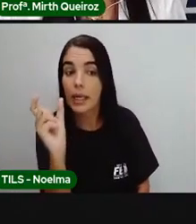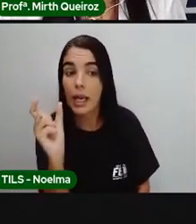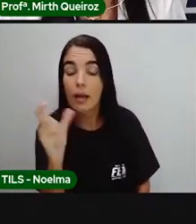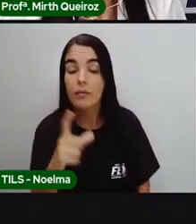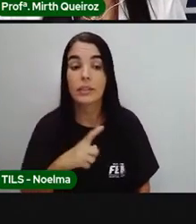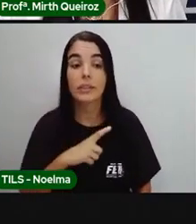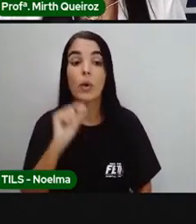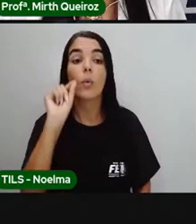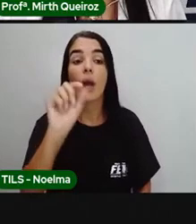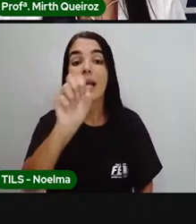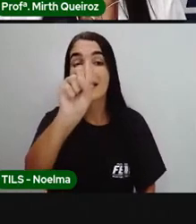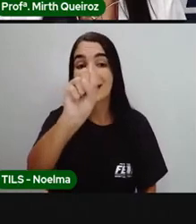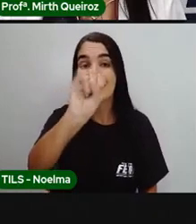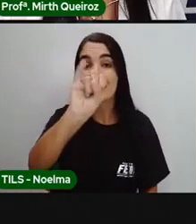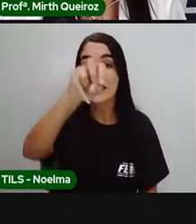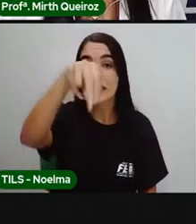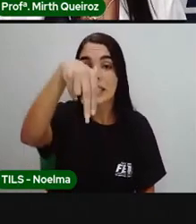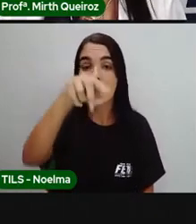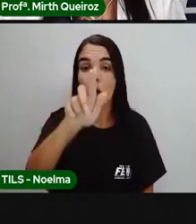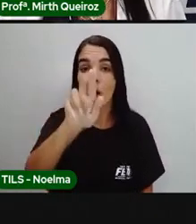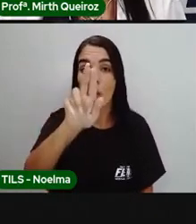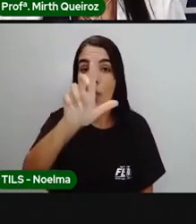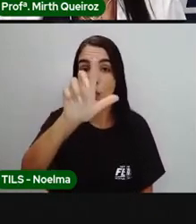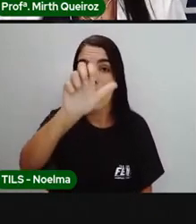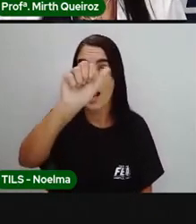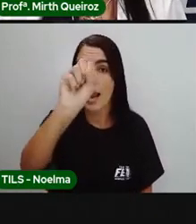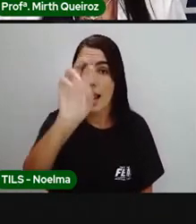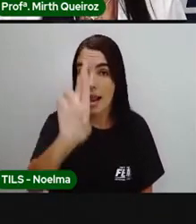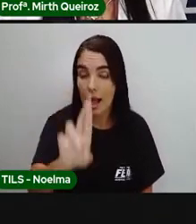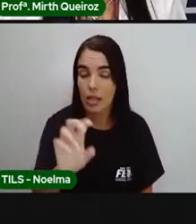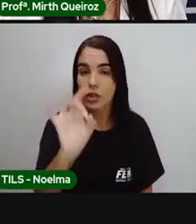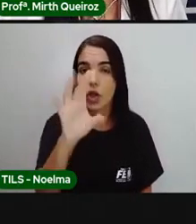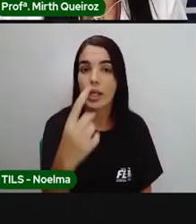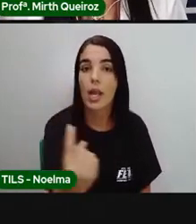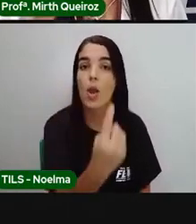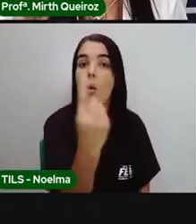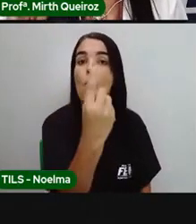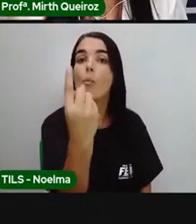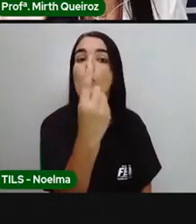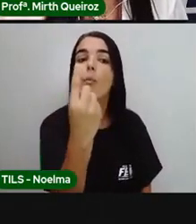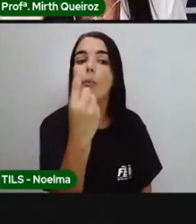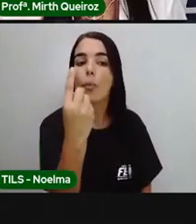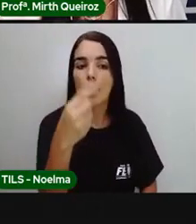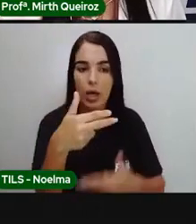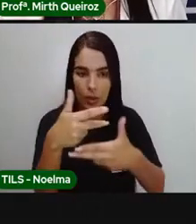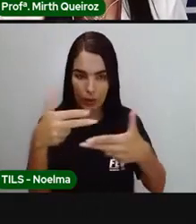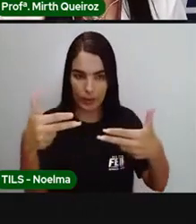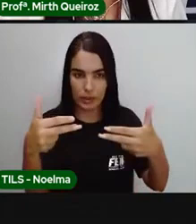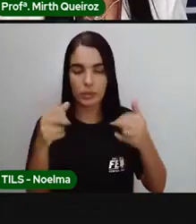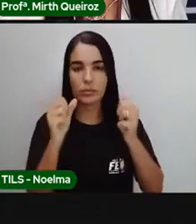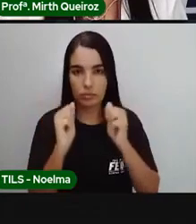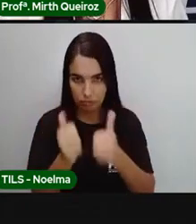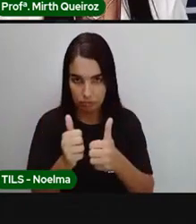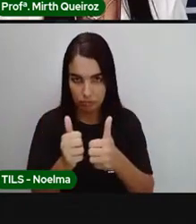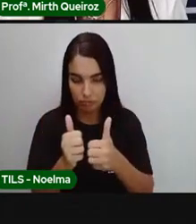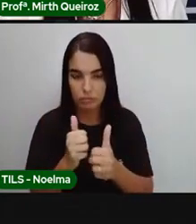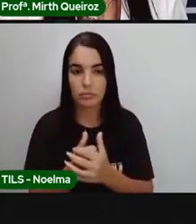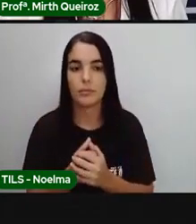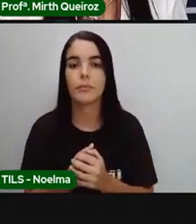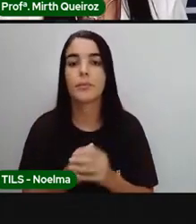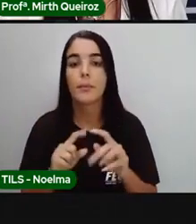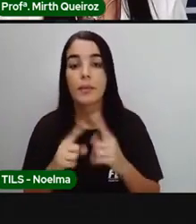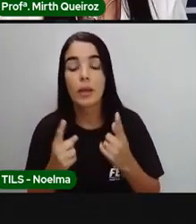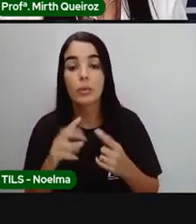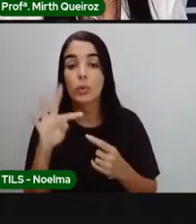no singular. No singular, o singular é o quê? É quando indica uma única coisa, né. E